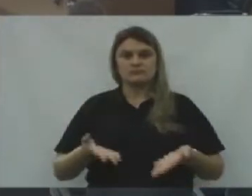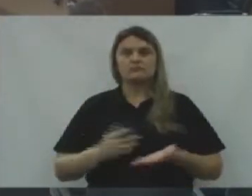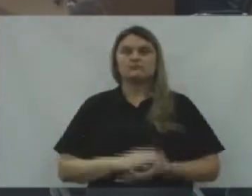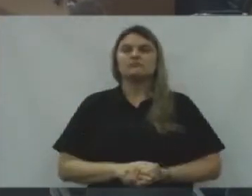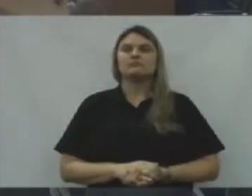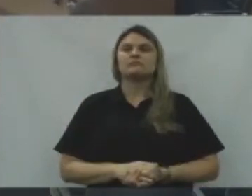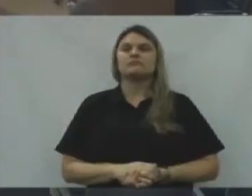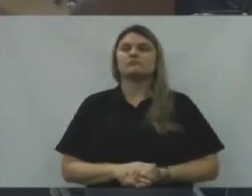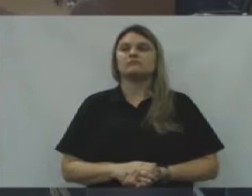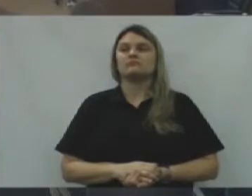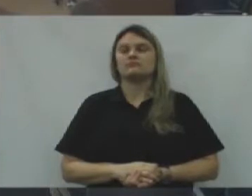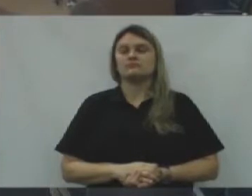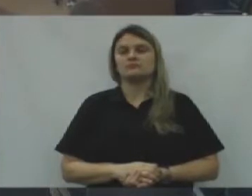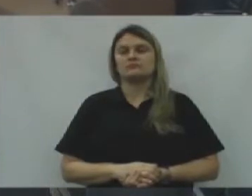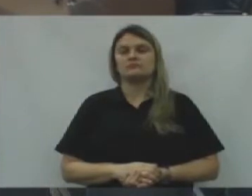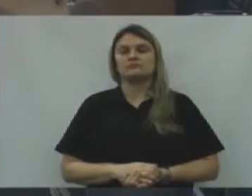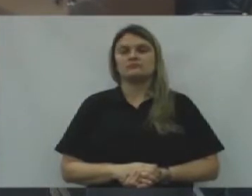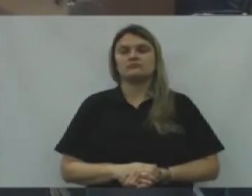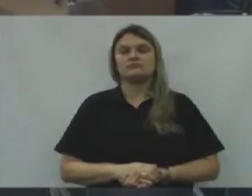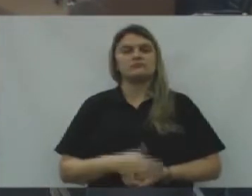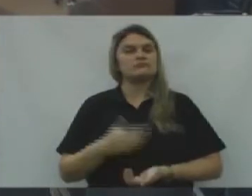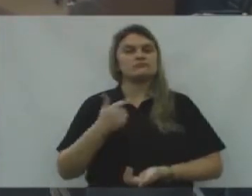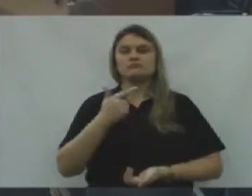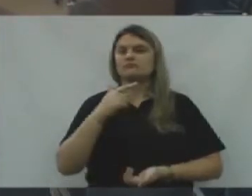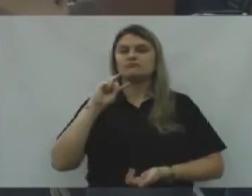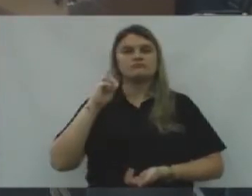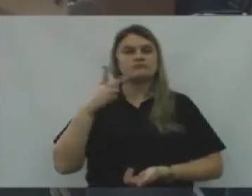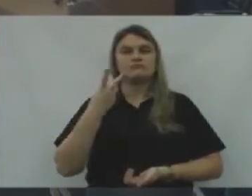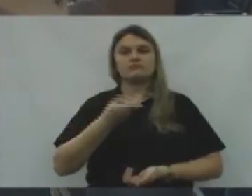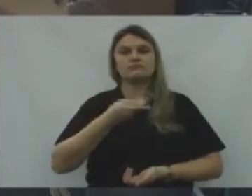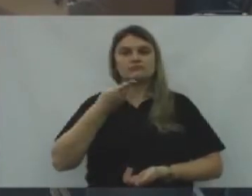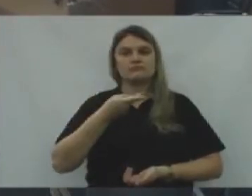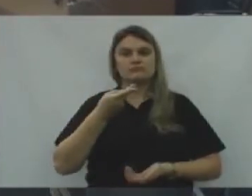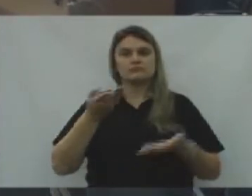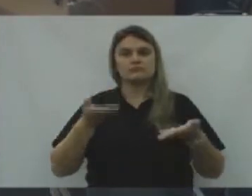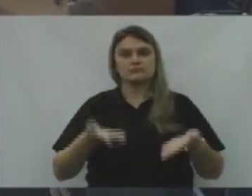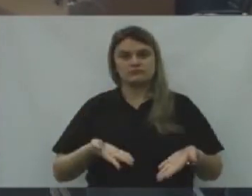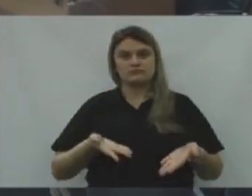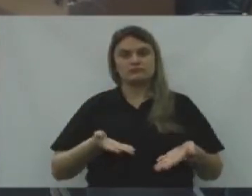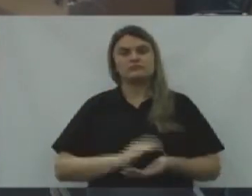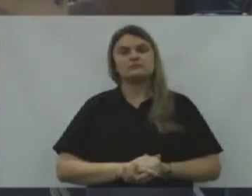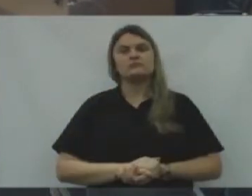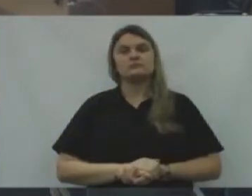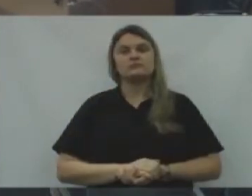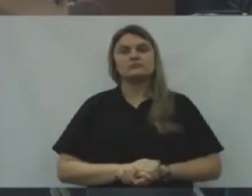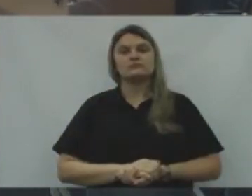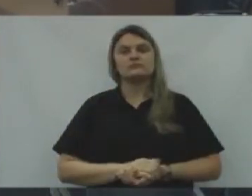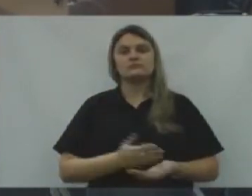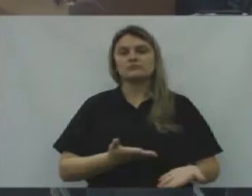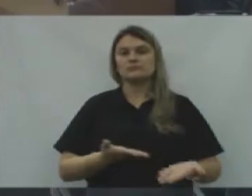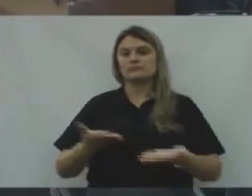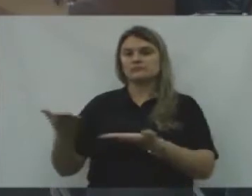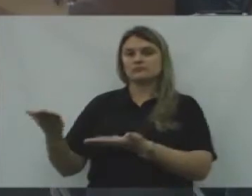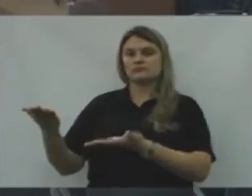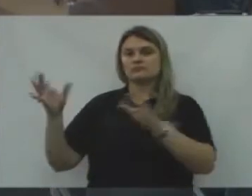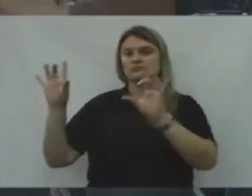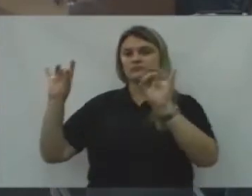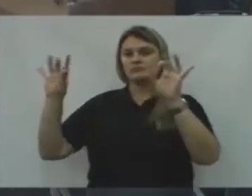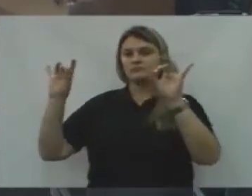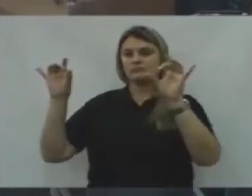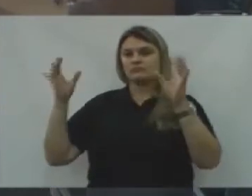Para o uso da palavra na hora do expediente. Nenhum dos senhores vereadores inscritos, E que nos brinda com a sua